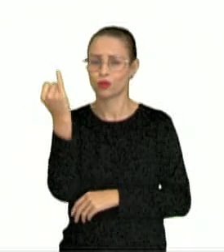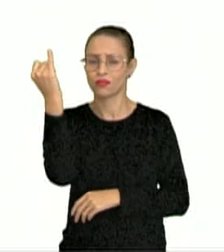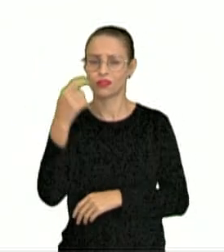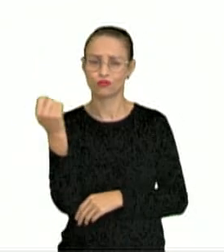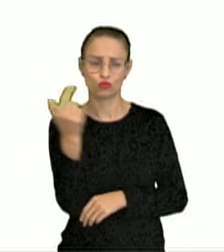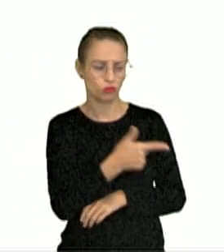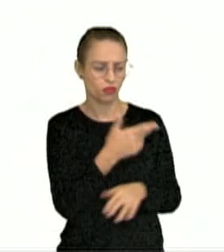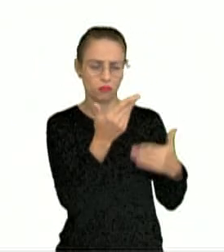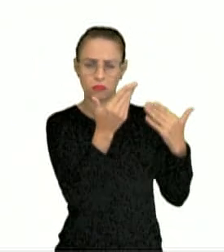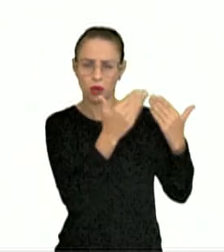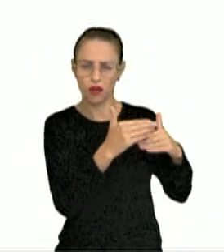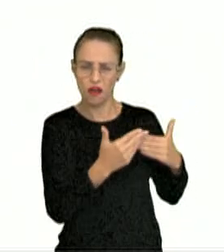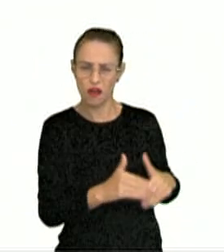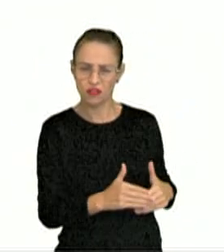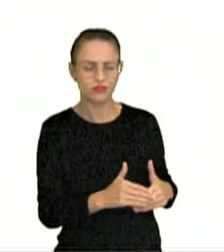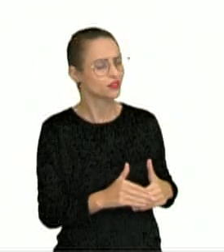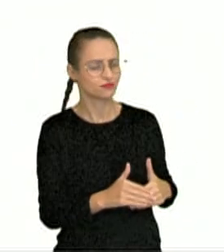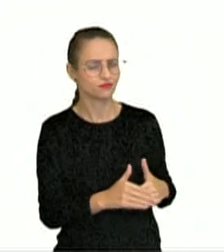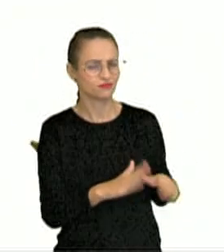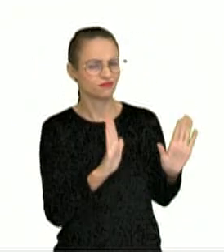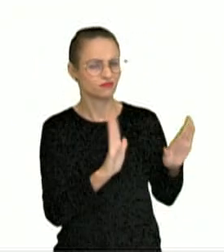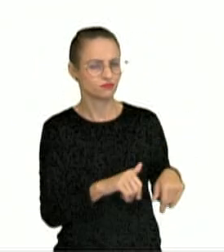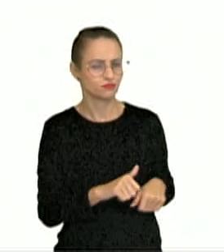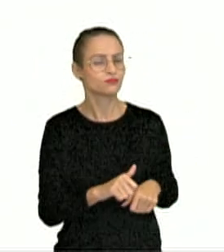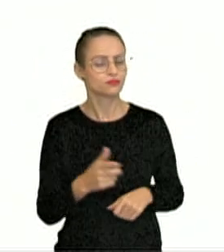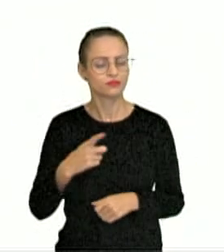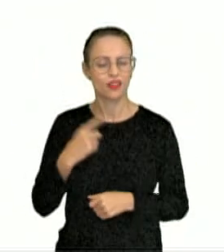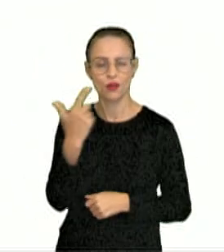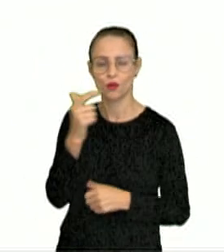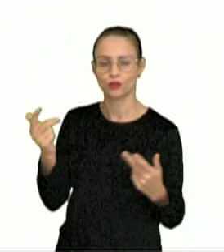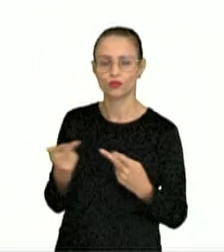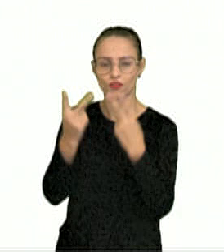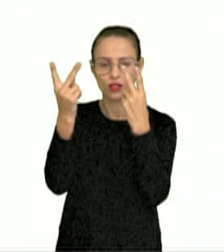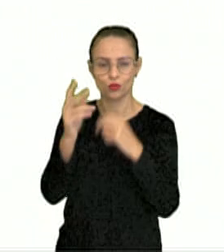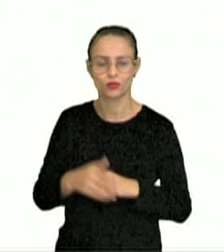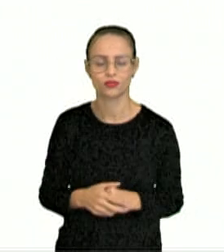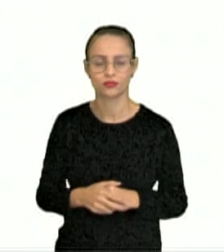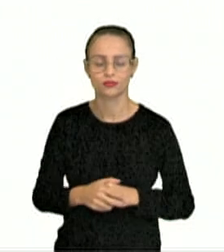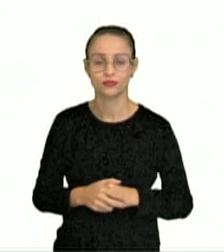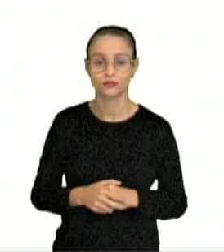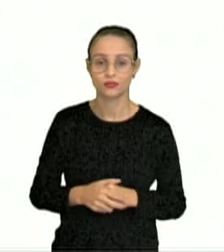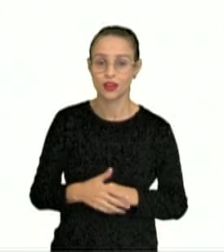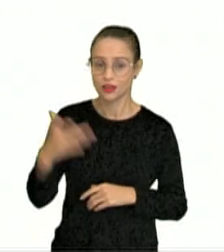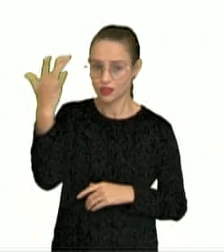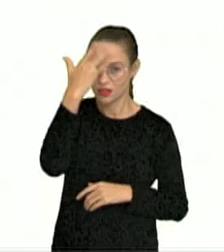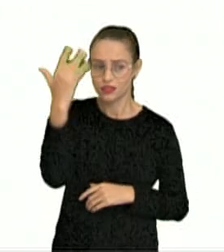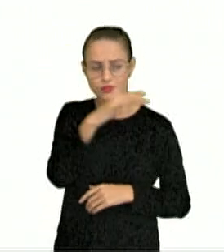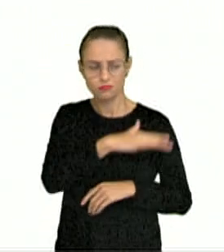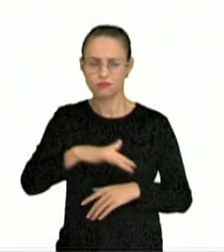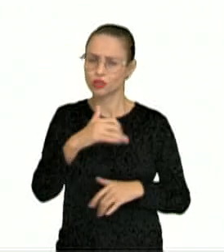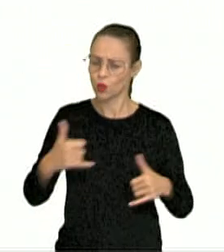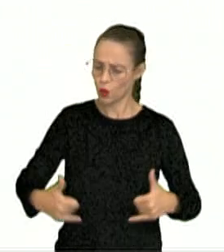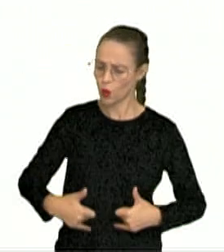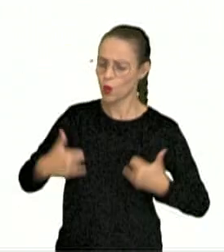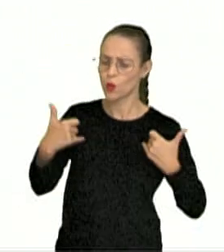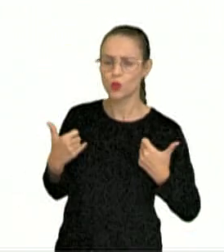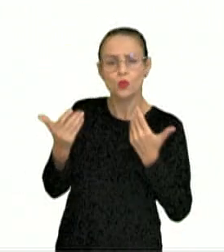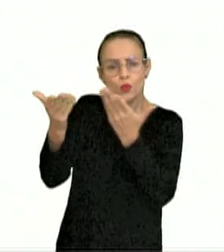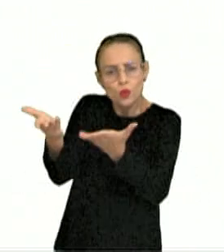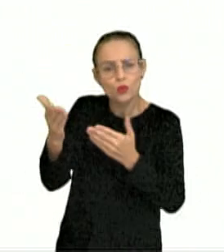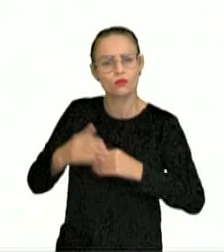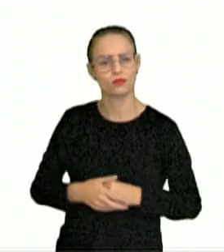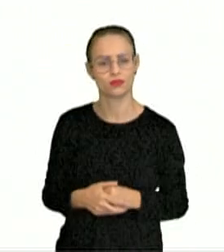do que os que aparecem no cabeçalho das folhas de teste. Quantas pessoas, além de ti, se podem orgulhar de os ter?